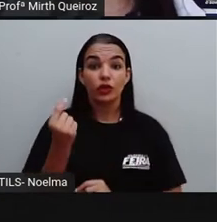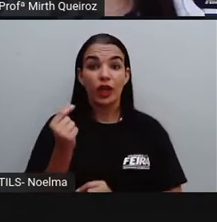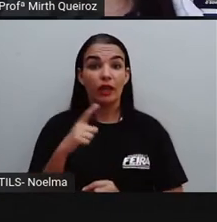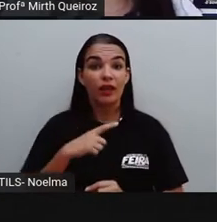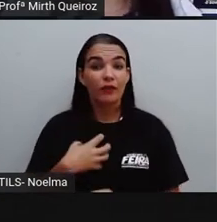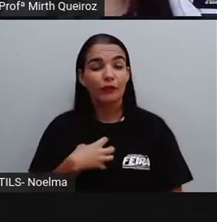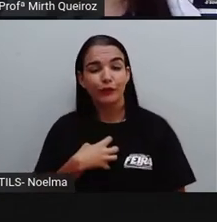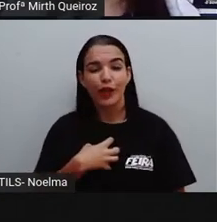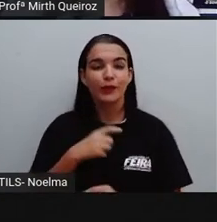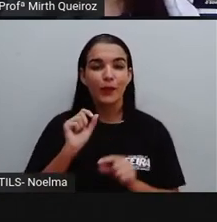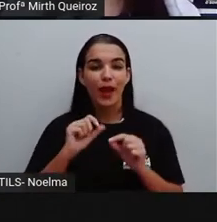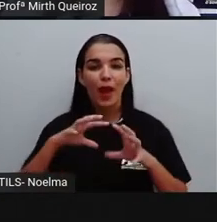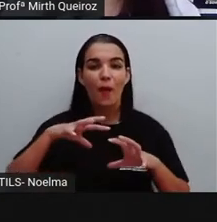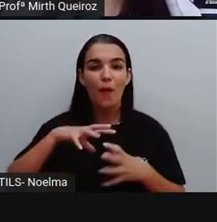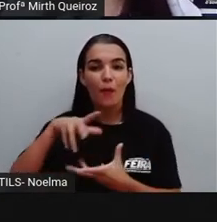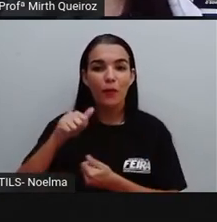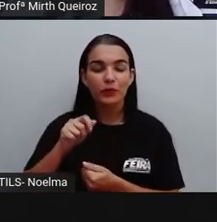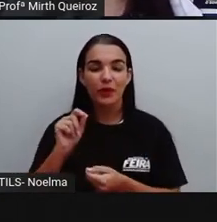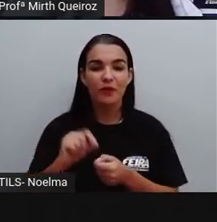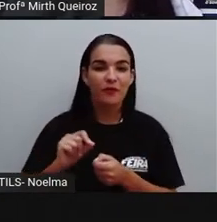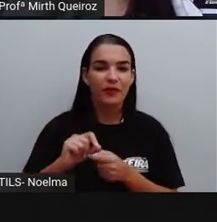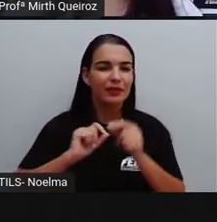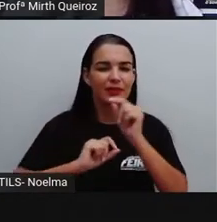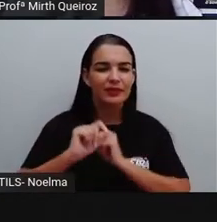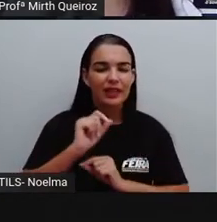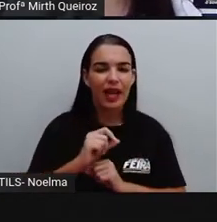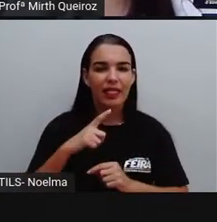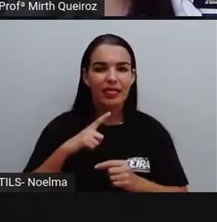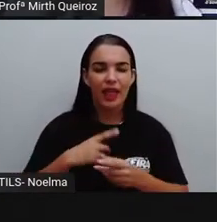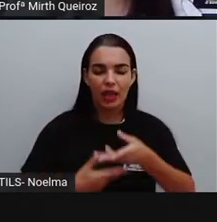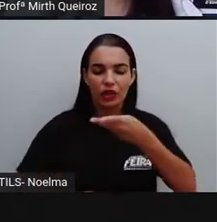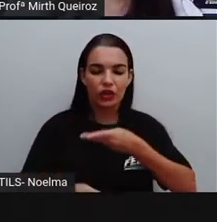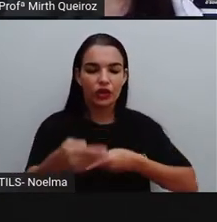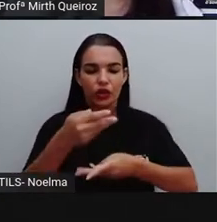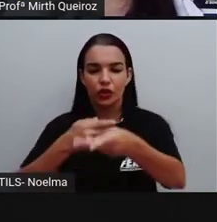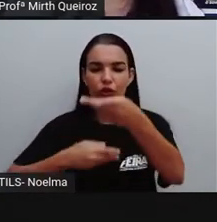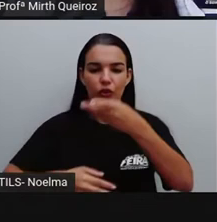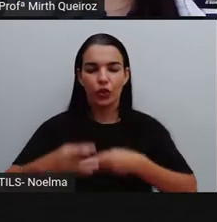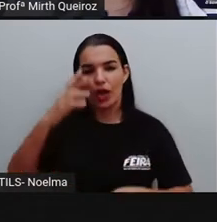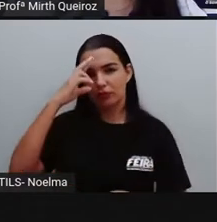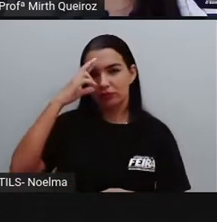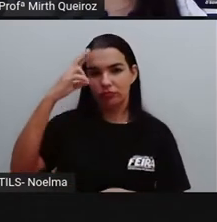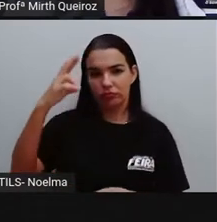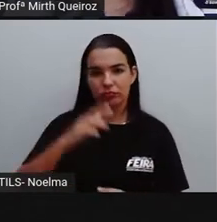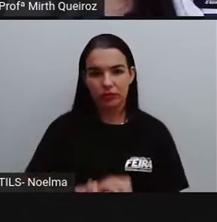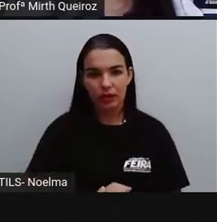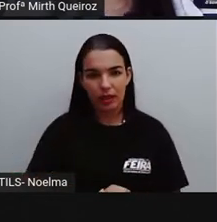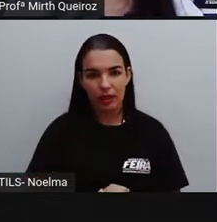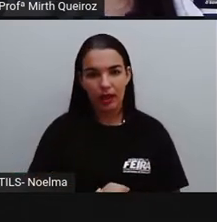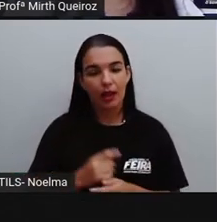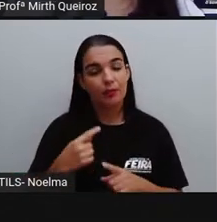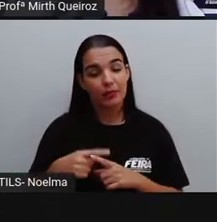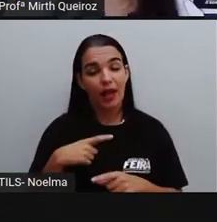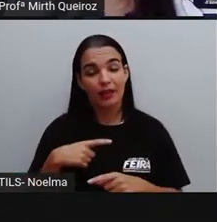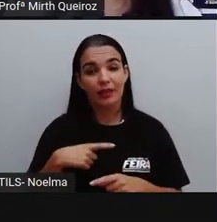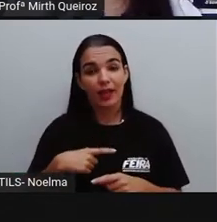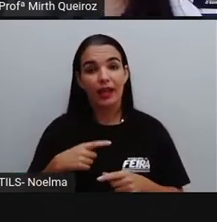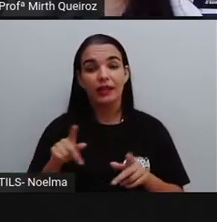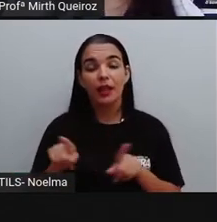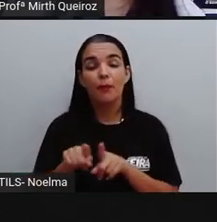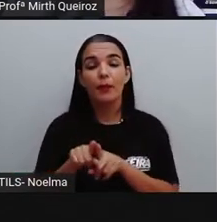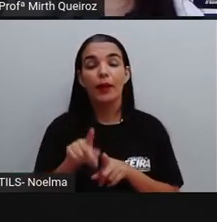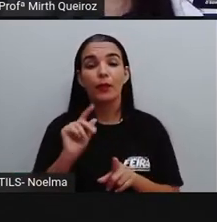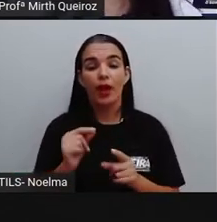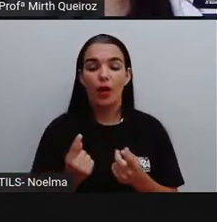jeito que o mundo inventou para que as coisas troquem de dono. Graças aí ao dinheiro, a gente tem um controle,